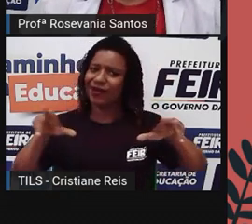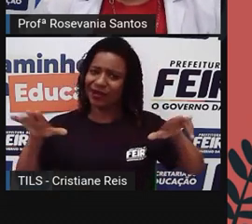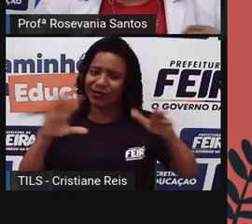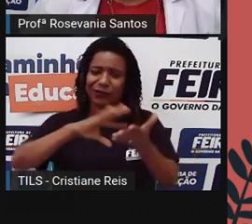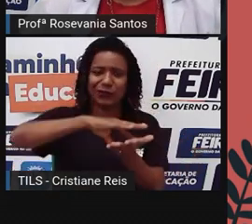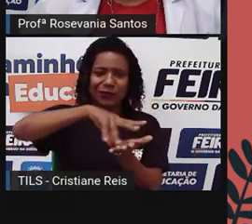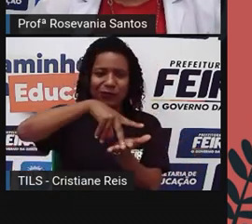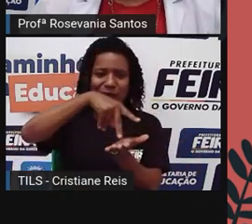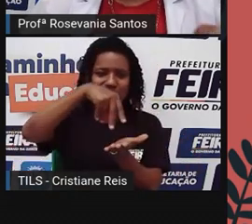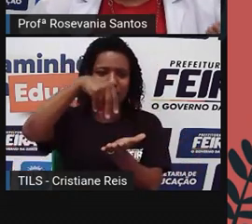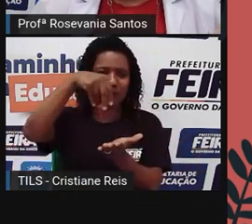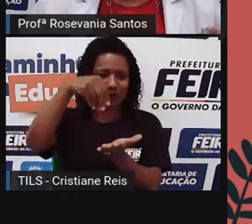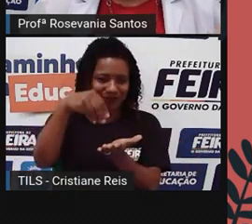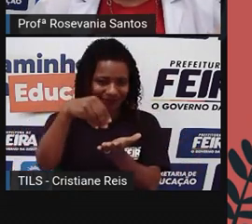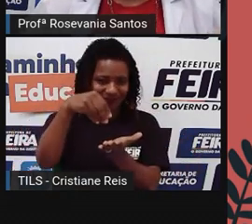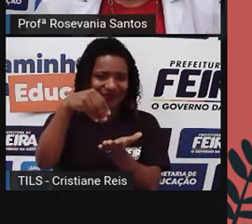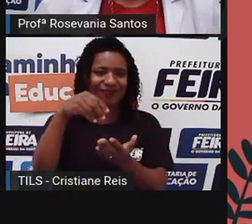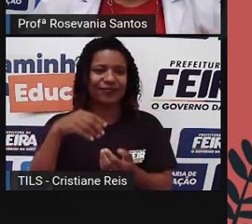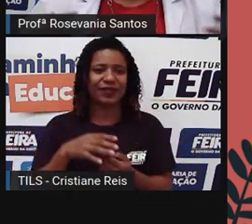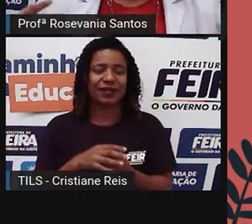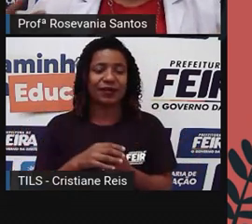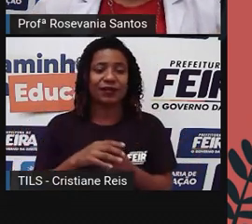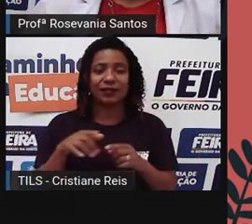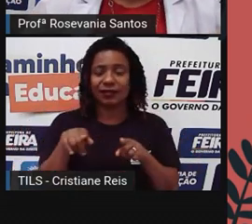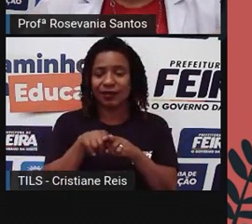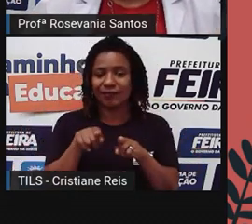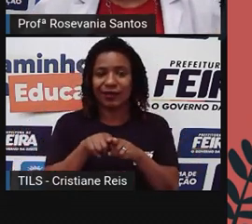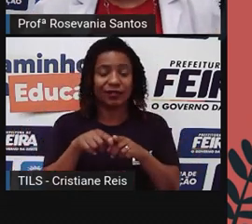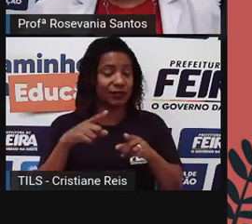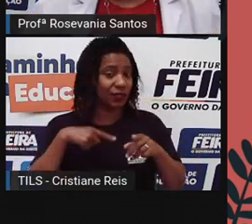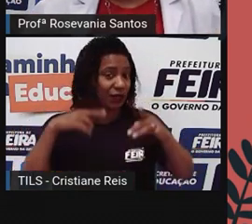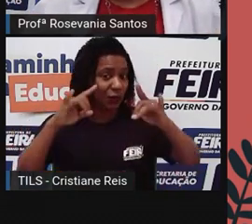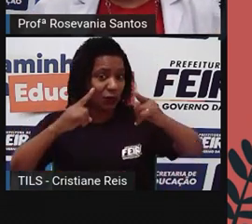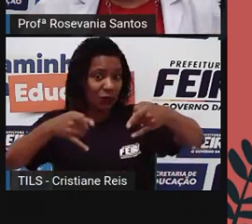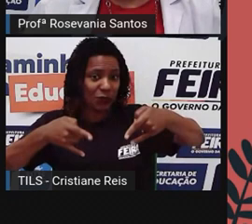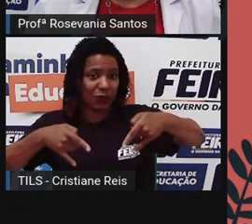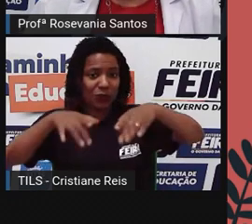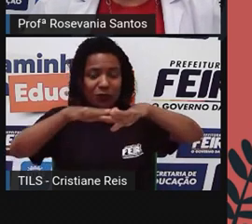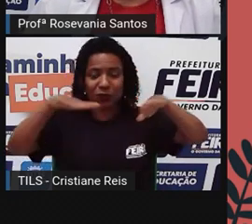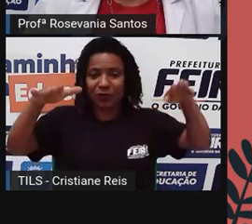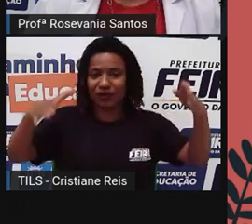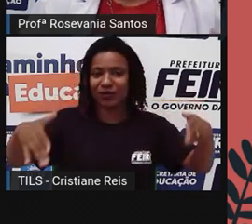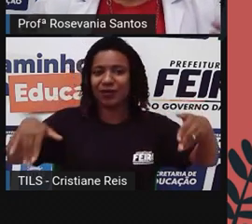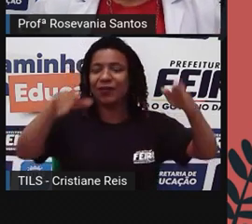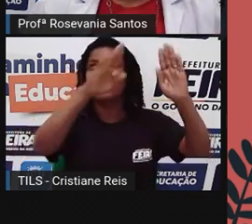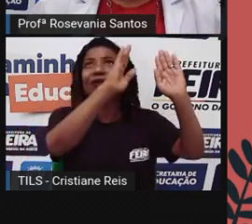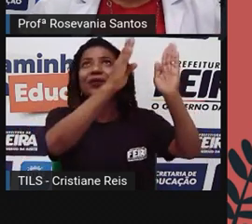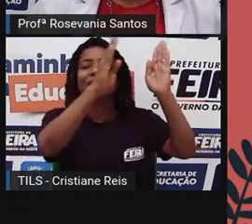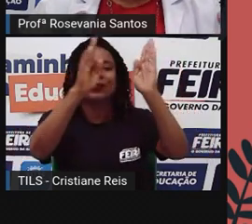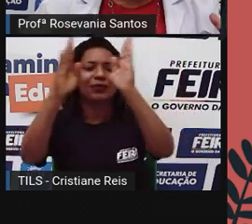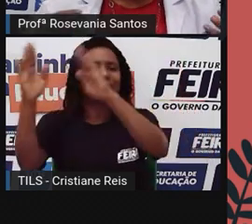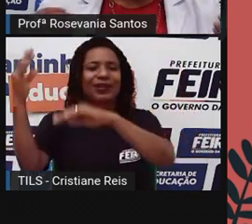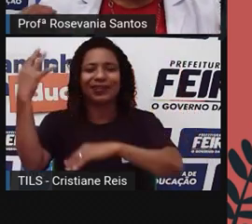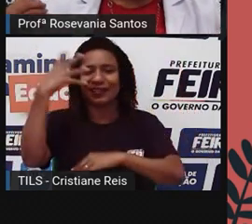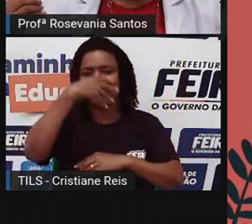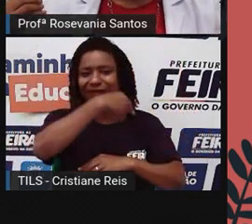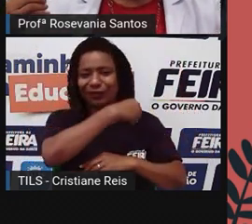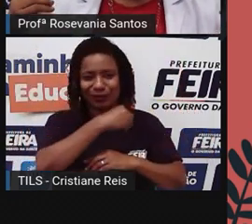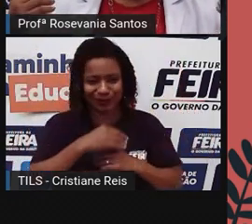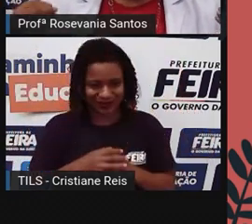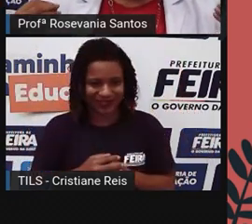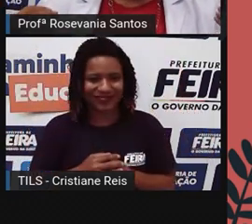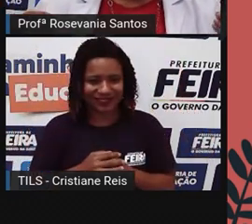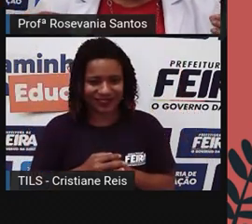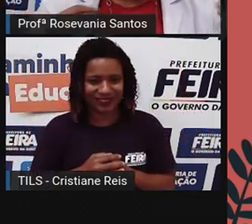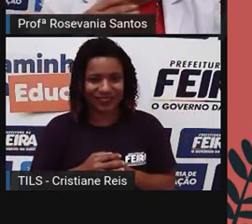gente. Era um claro, né? Quando se tratava de móveis, móveis lindíssimos. Alguns hoje, né? Tem valores, assim...